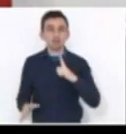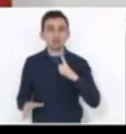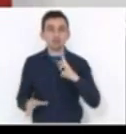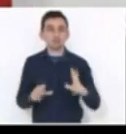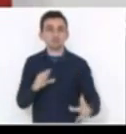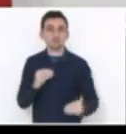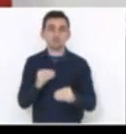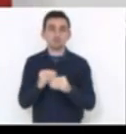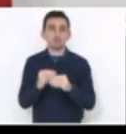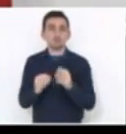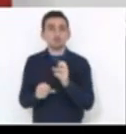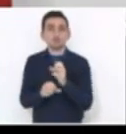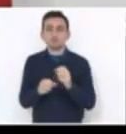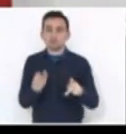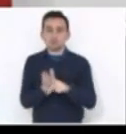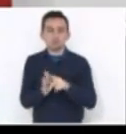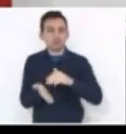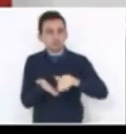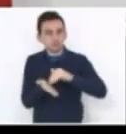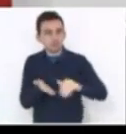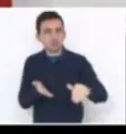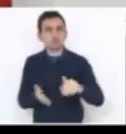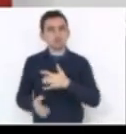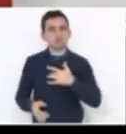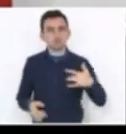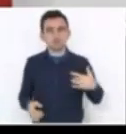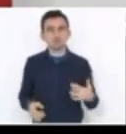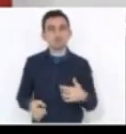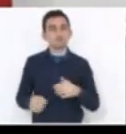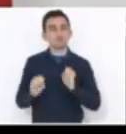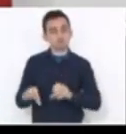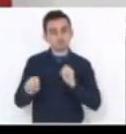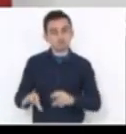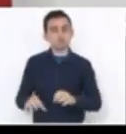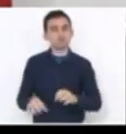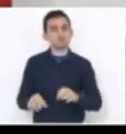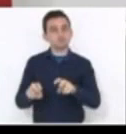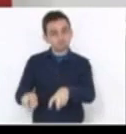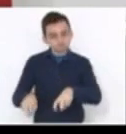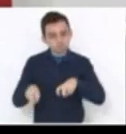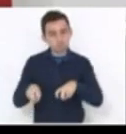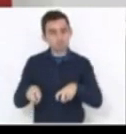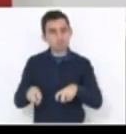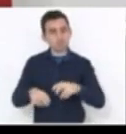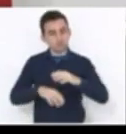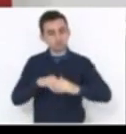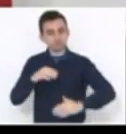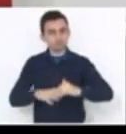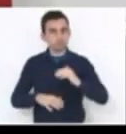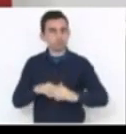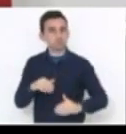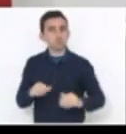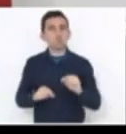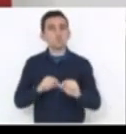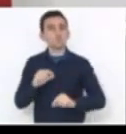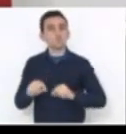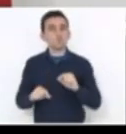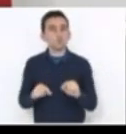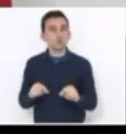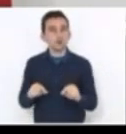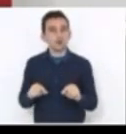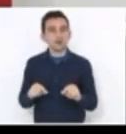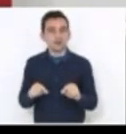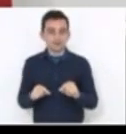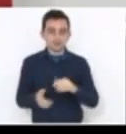as secretarias da saúde, da educação, da agricultura. Ou seja, na prática, ao invés do secretário da